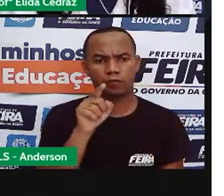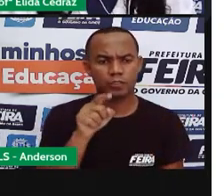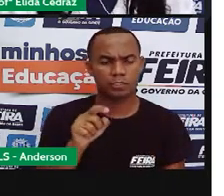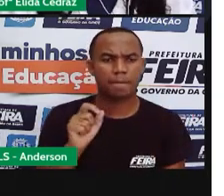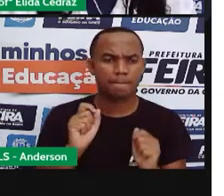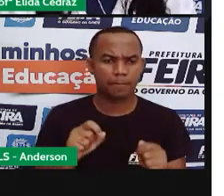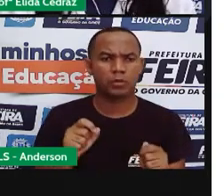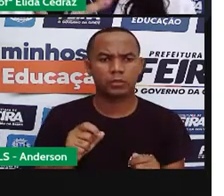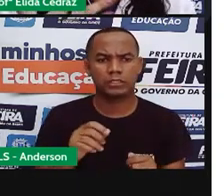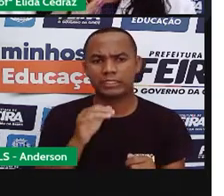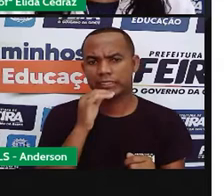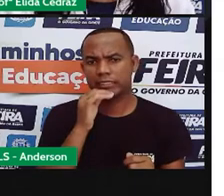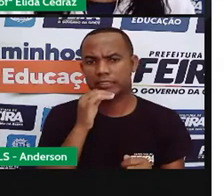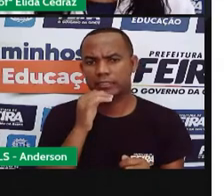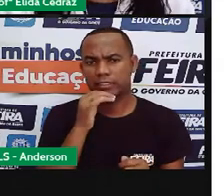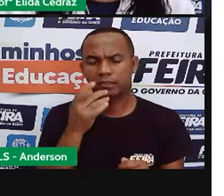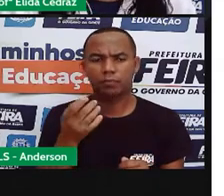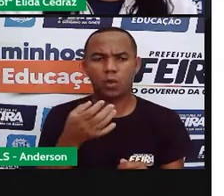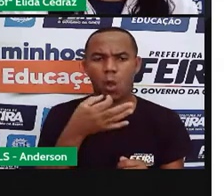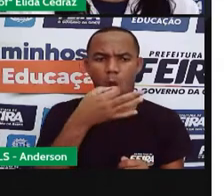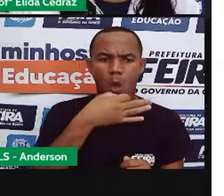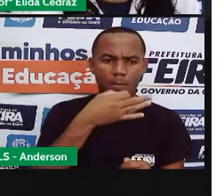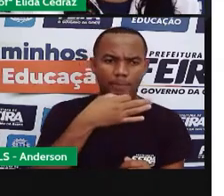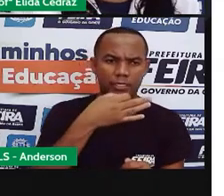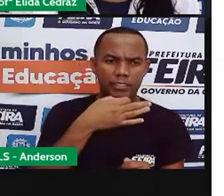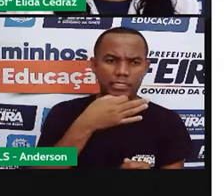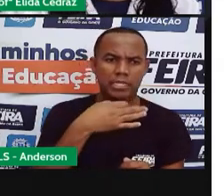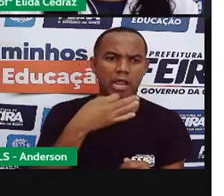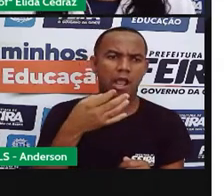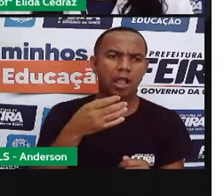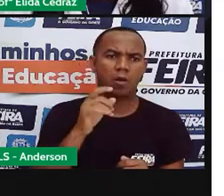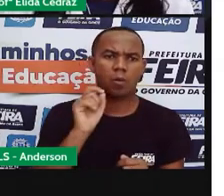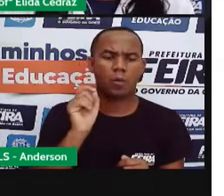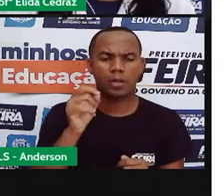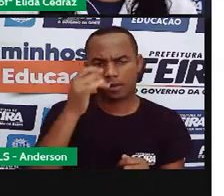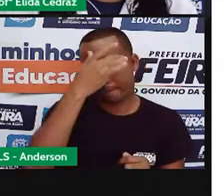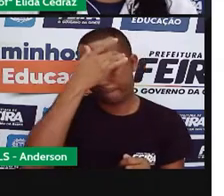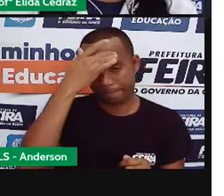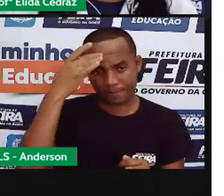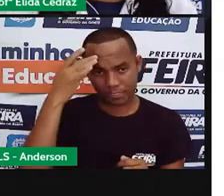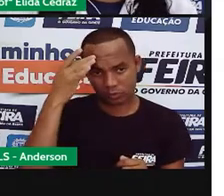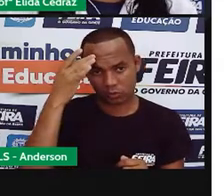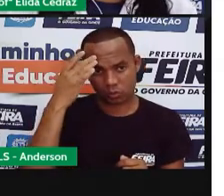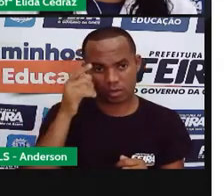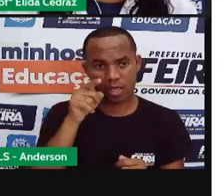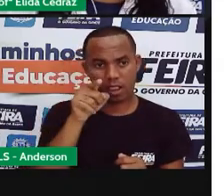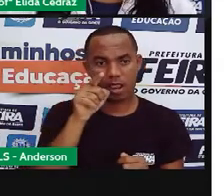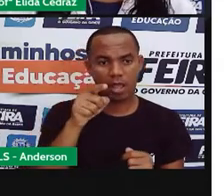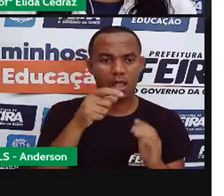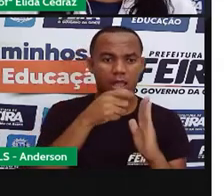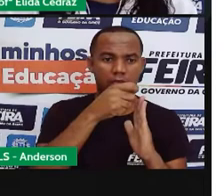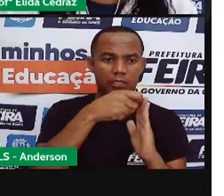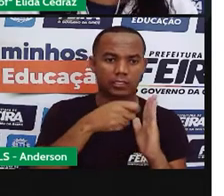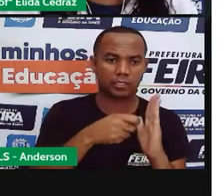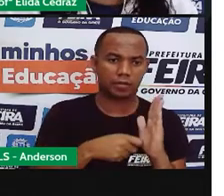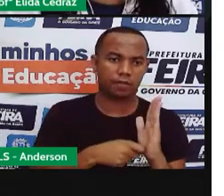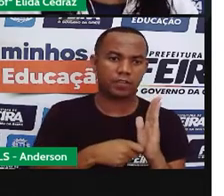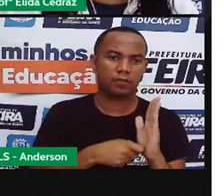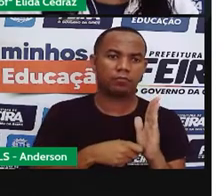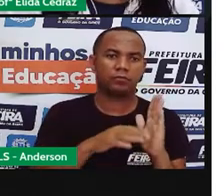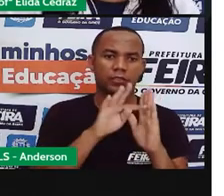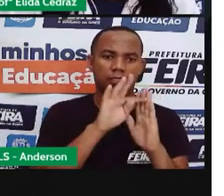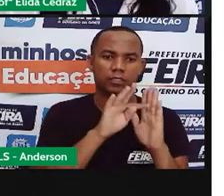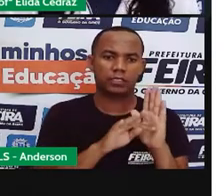expressar a nossa opinião diretamente para as pessoas que escreveram aquele texto.